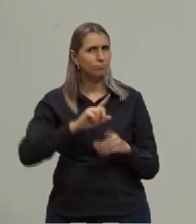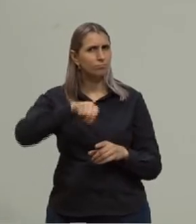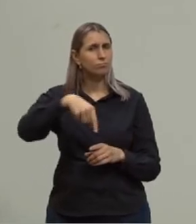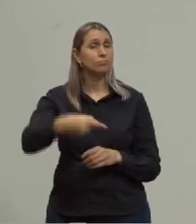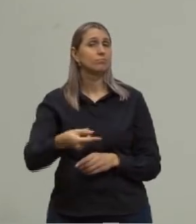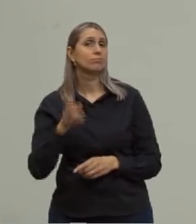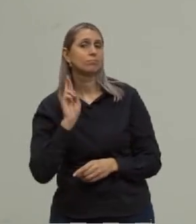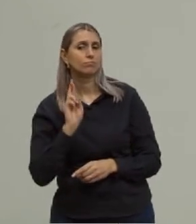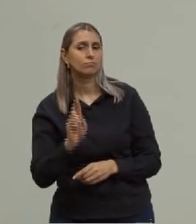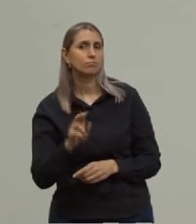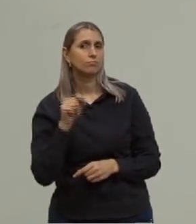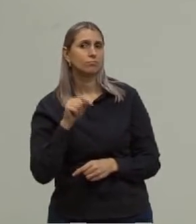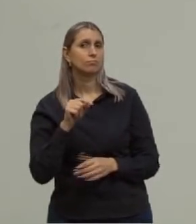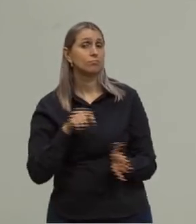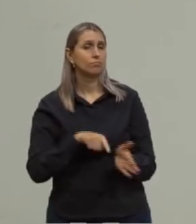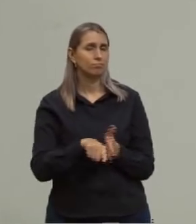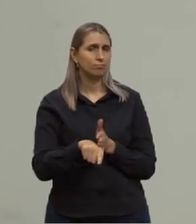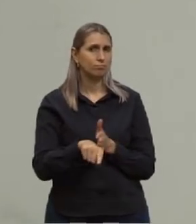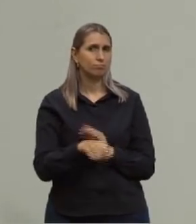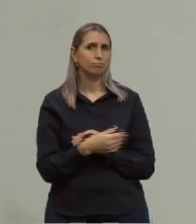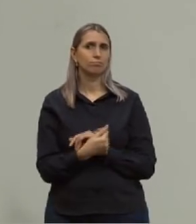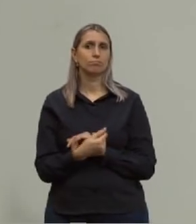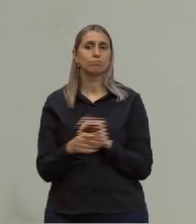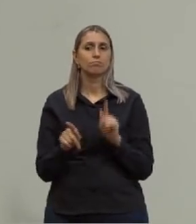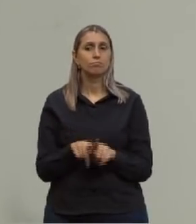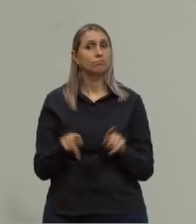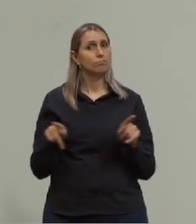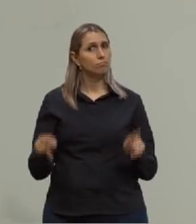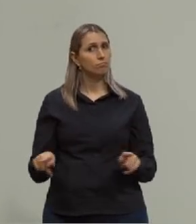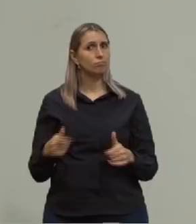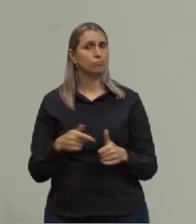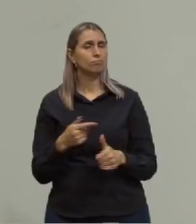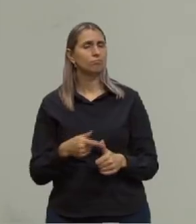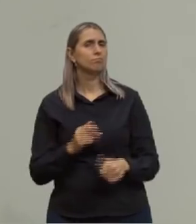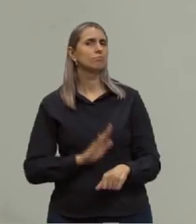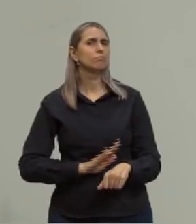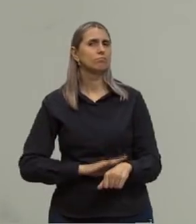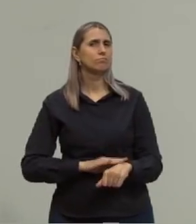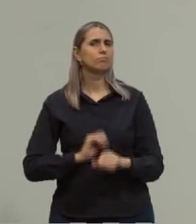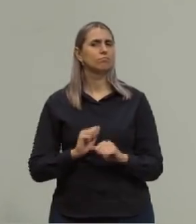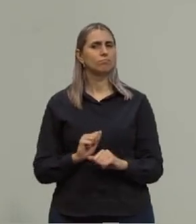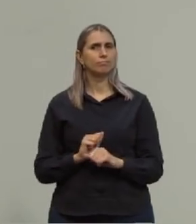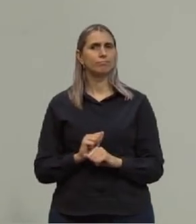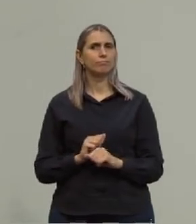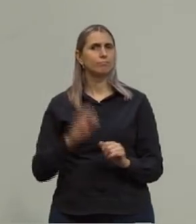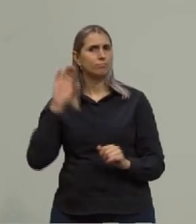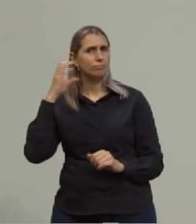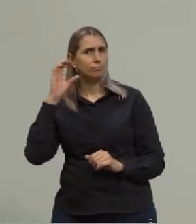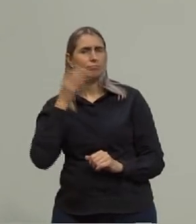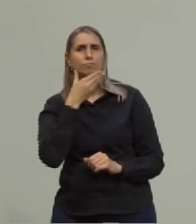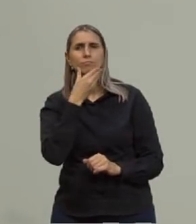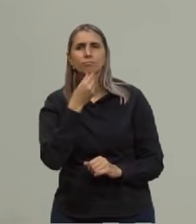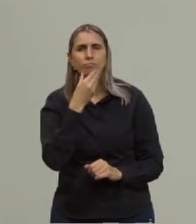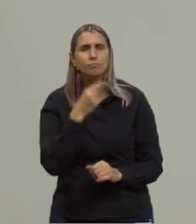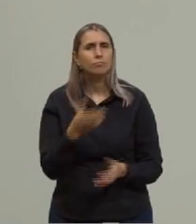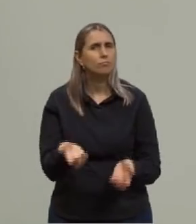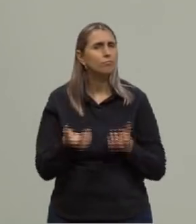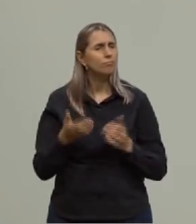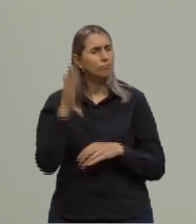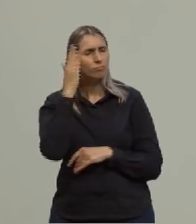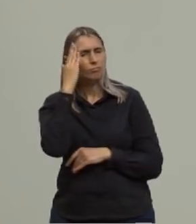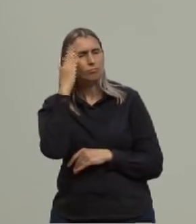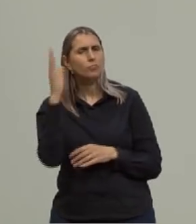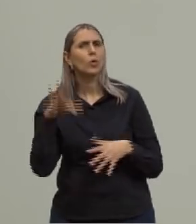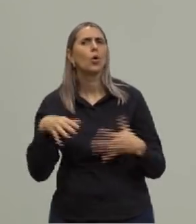respostas para essa pergunta. Mas, num primeiro momento, os cientistas queriam apenas saber